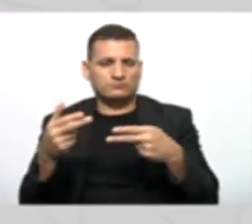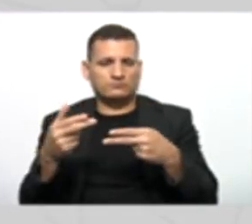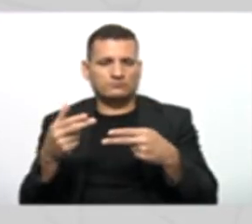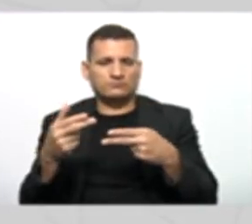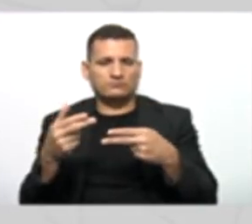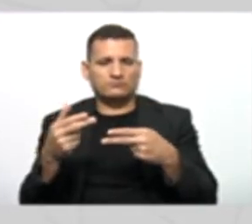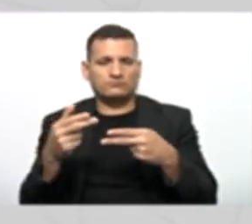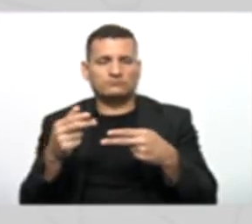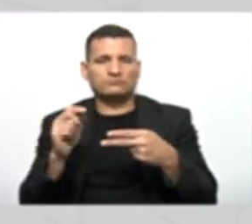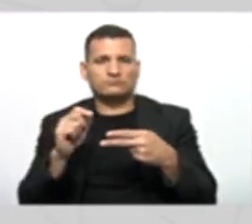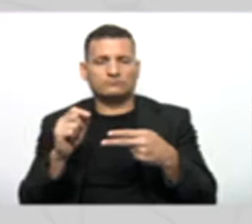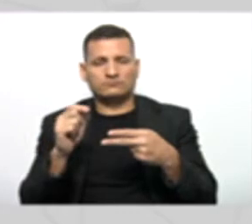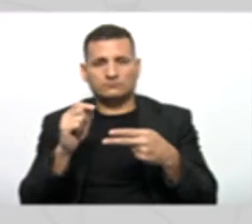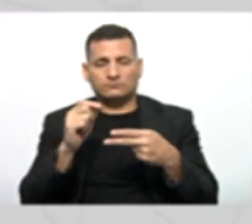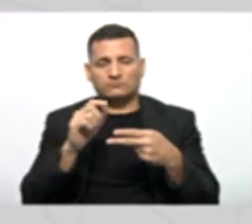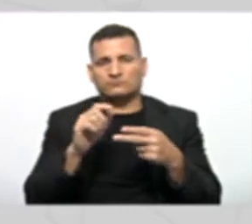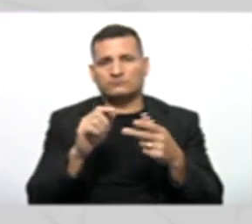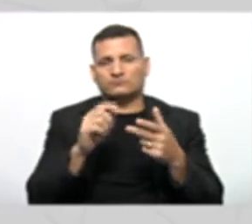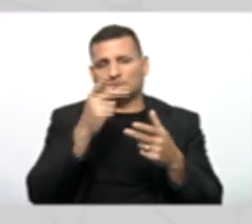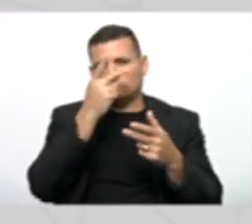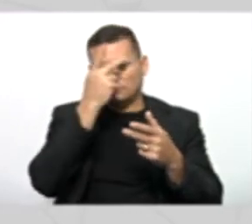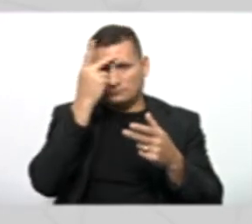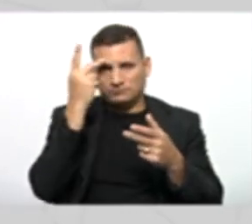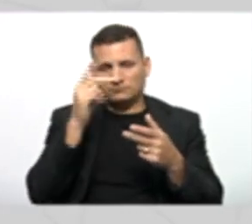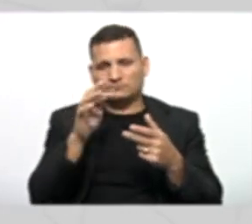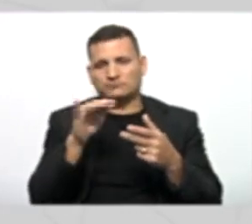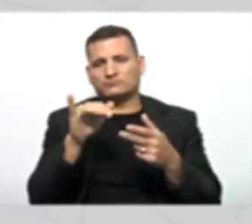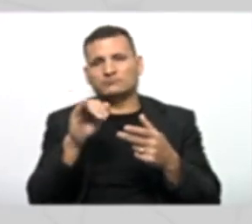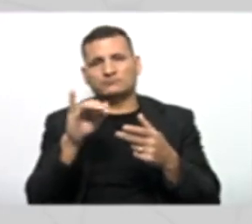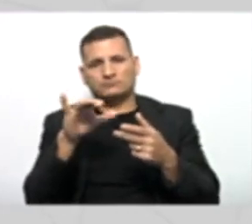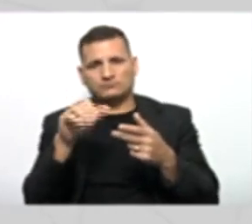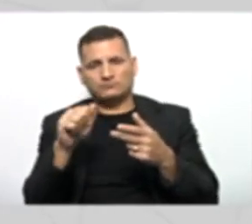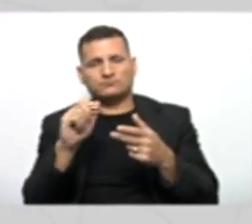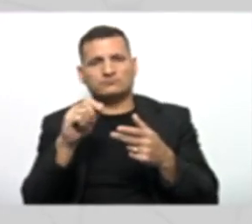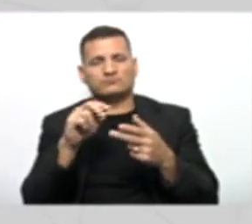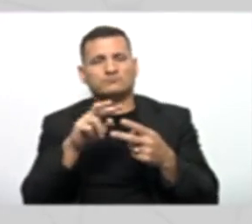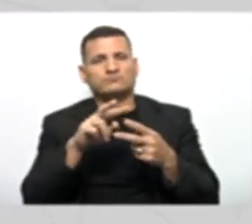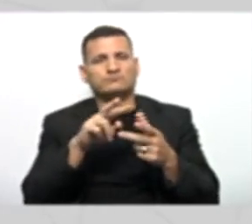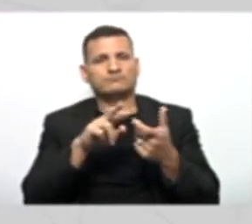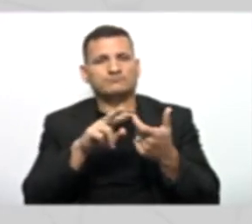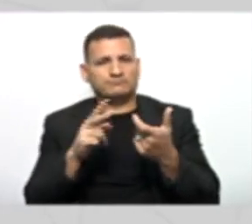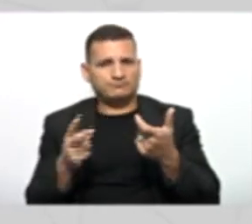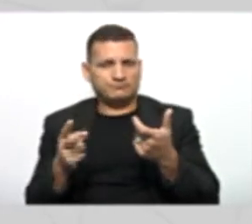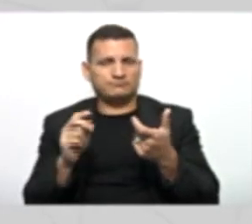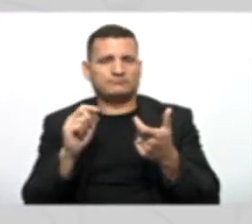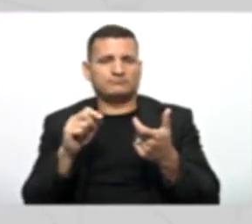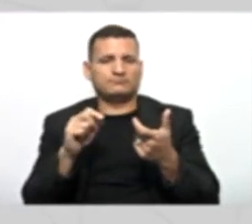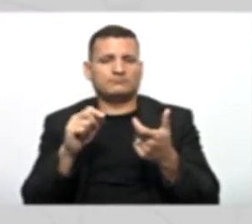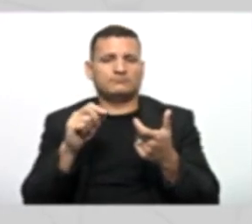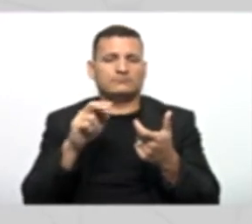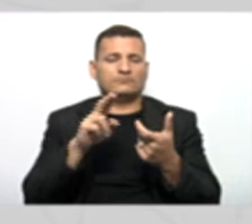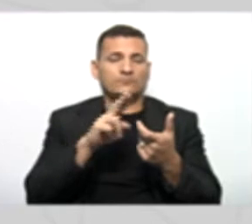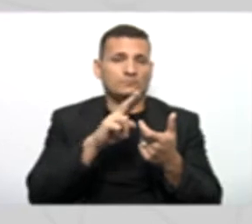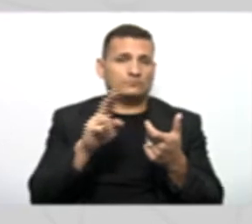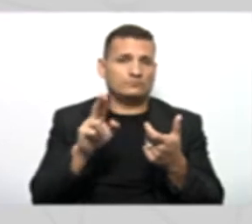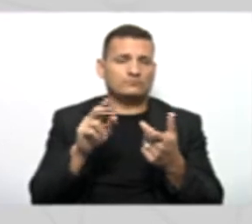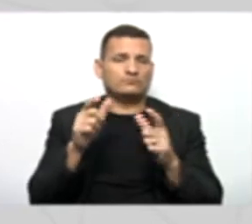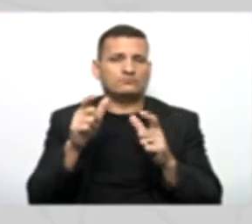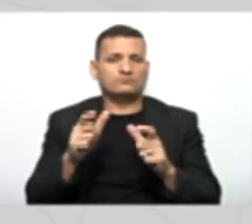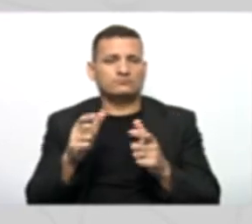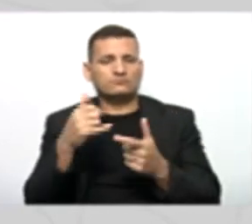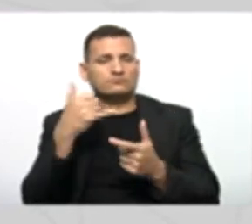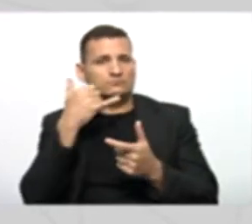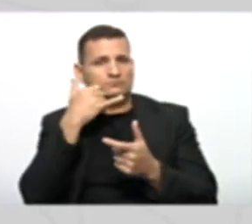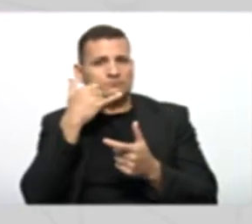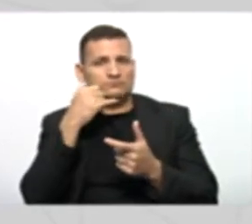física possa herdar essas características que são nome, endereço e telefone. É aqui que começa